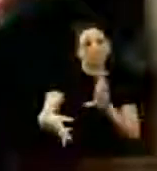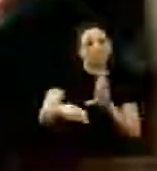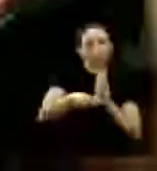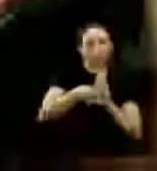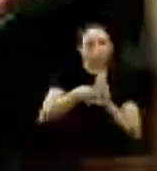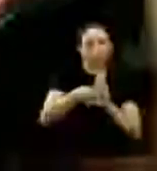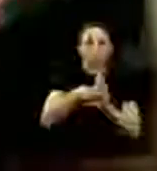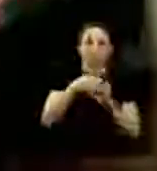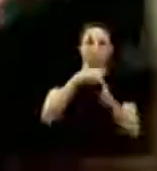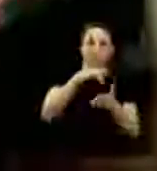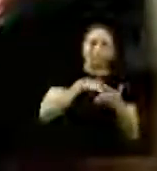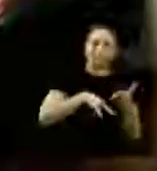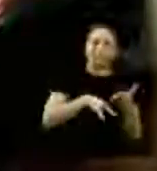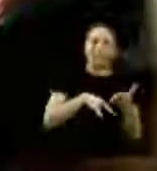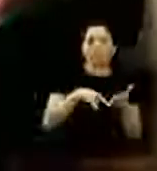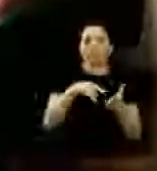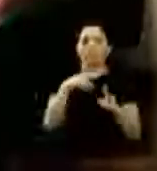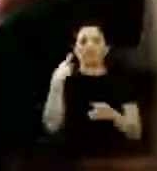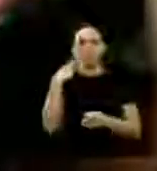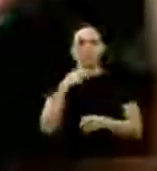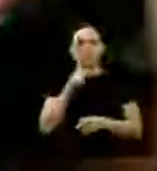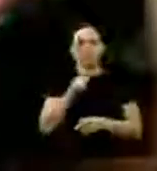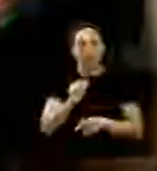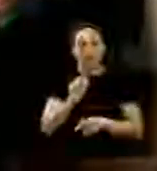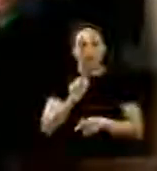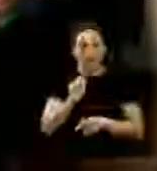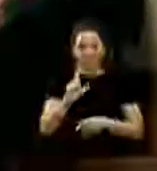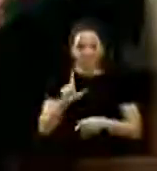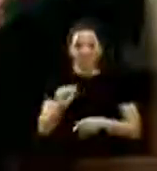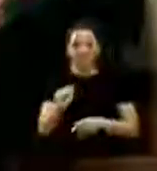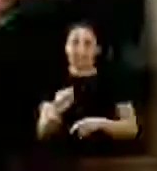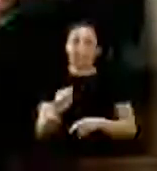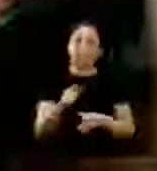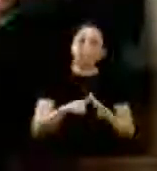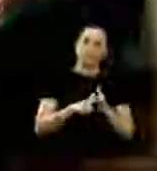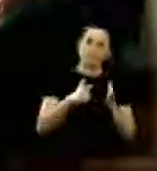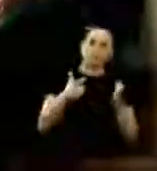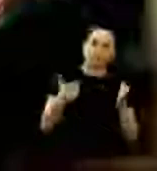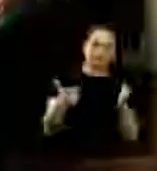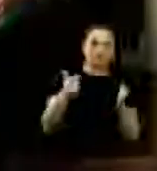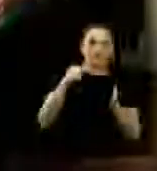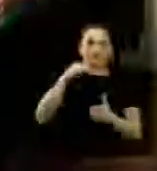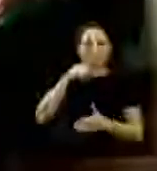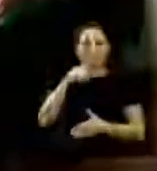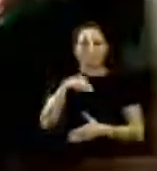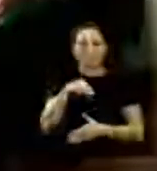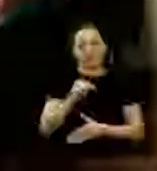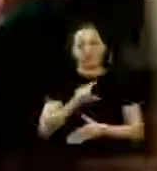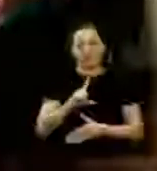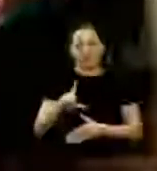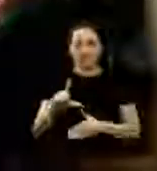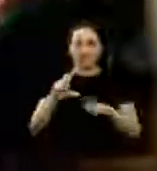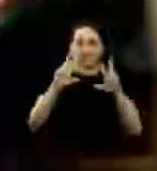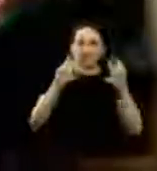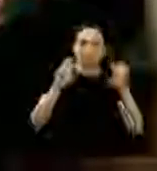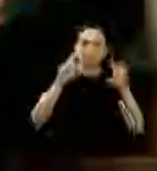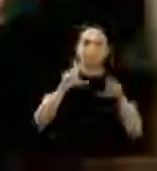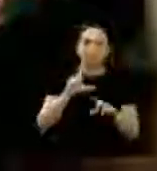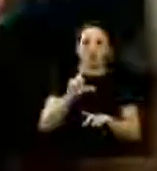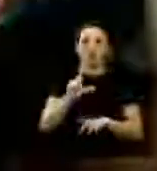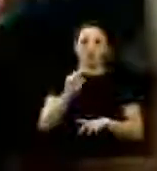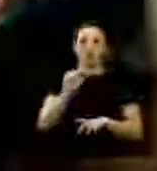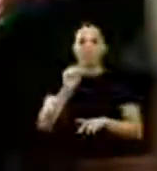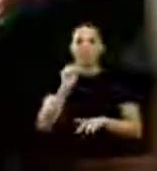Câmara. A vereadora Gabriela Palombo pede a inclusão da matéria publicada no jornal O Imparcial, com o título Luiz